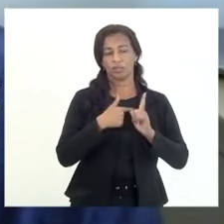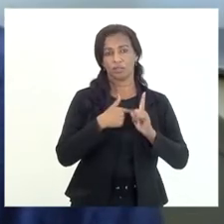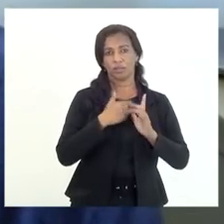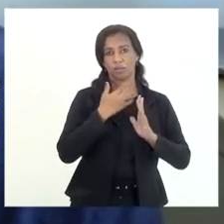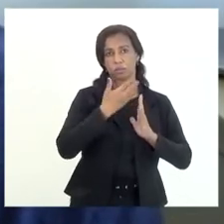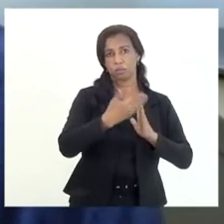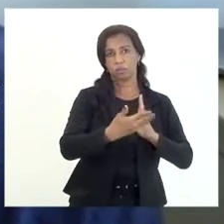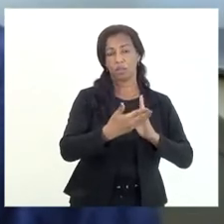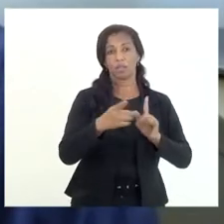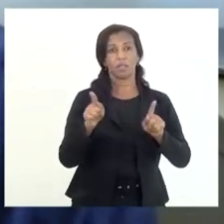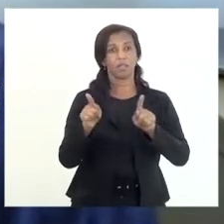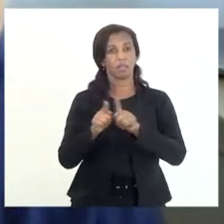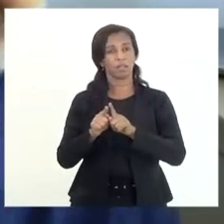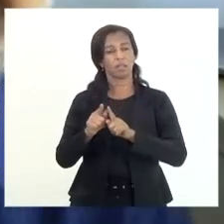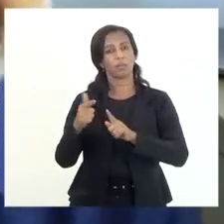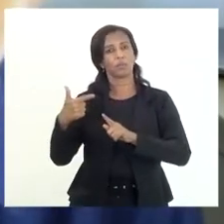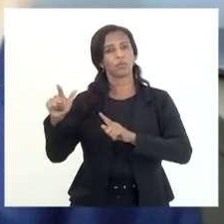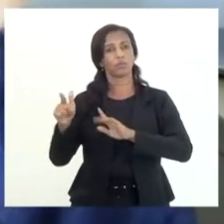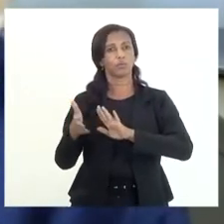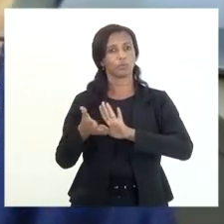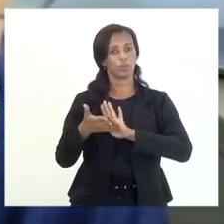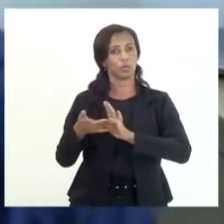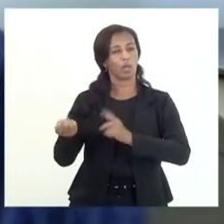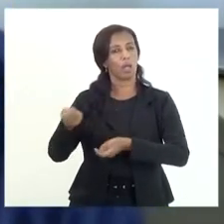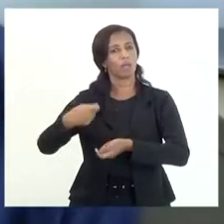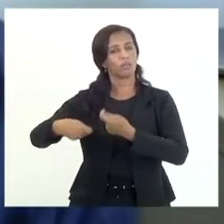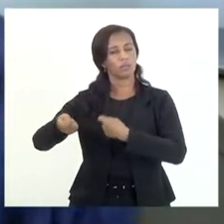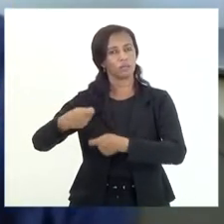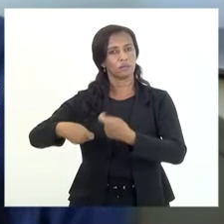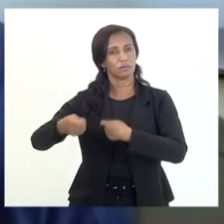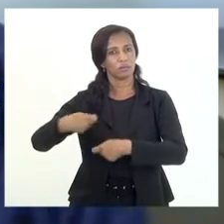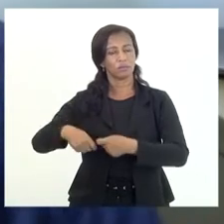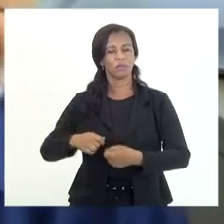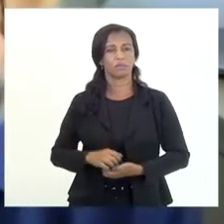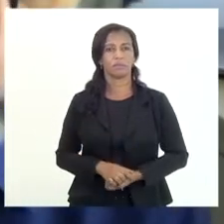e a função das demandas administrativas